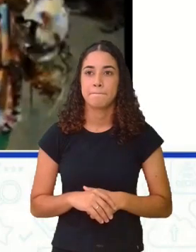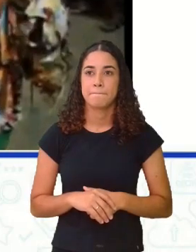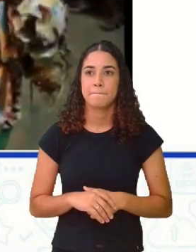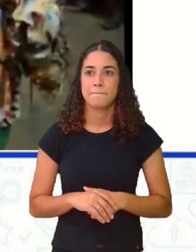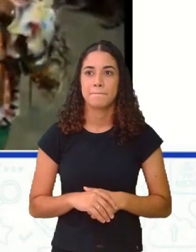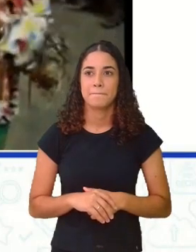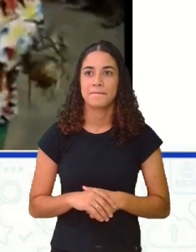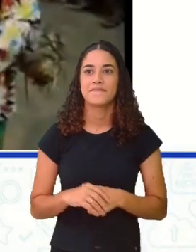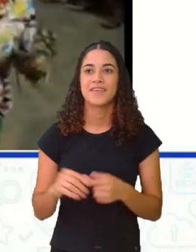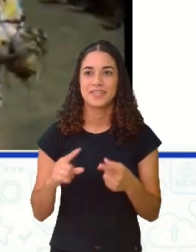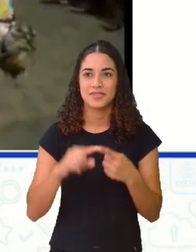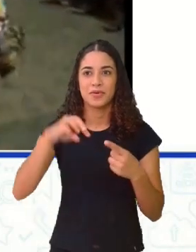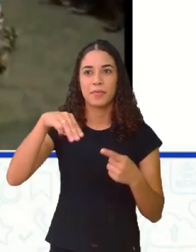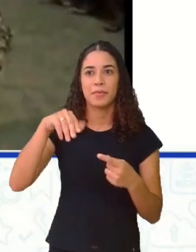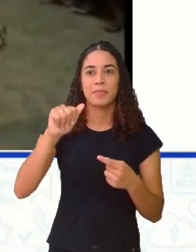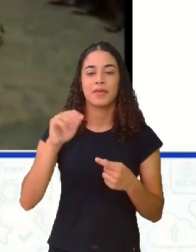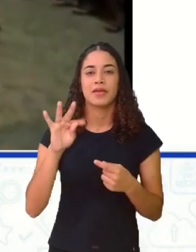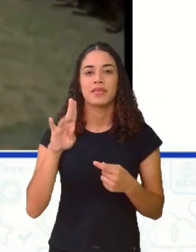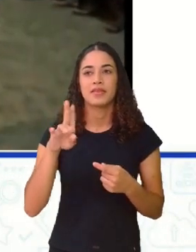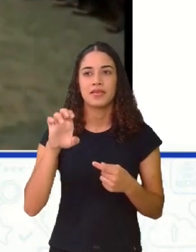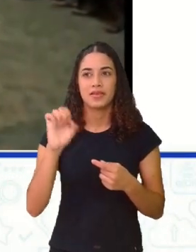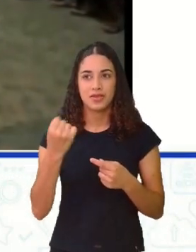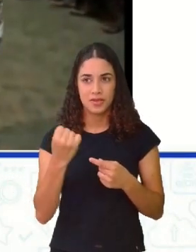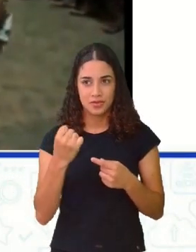Matheus e o Bastião. Matheus e o Bastião.